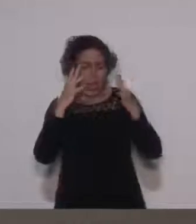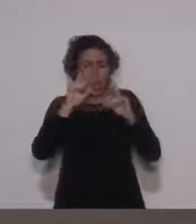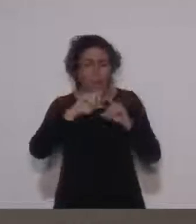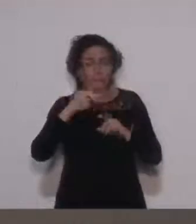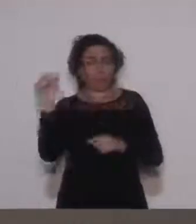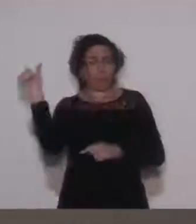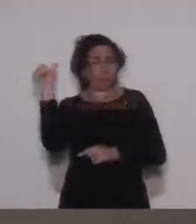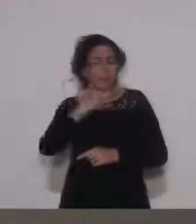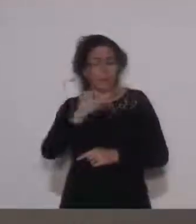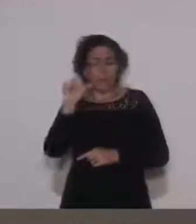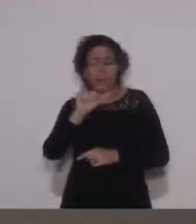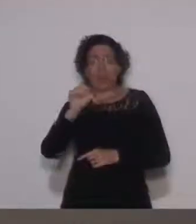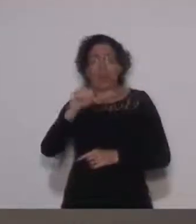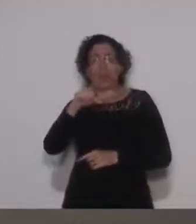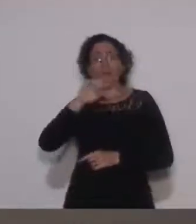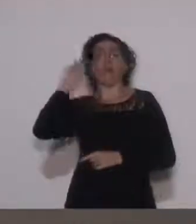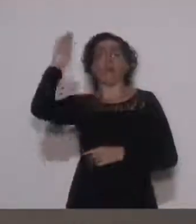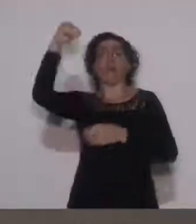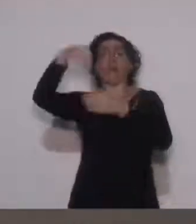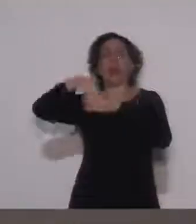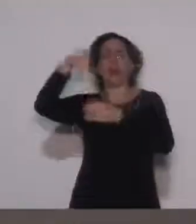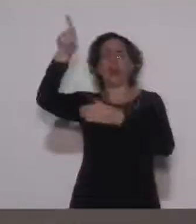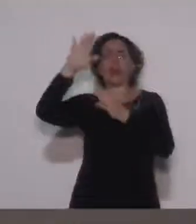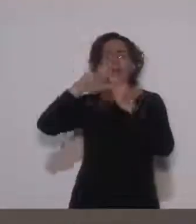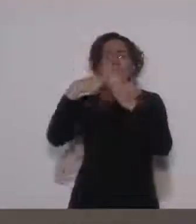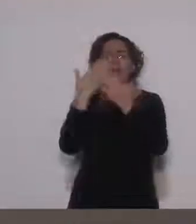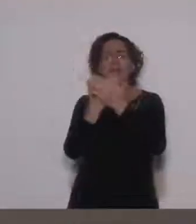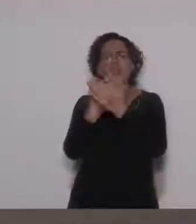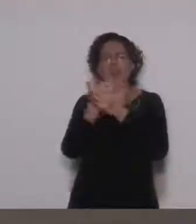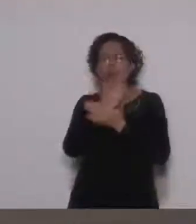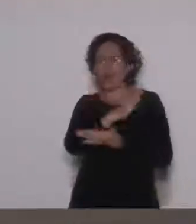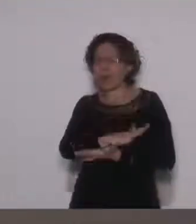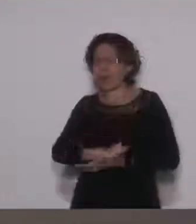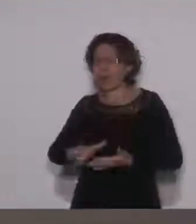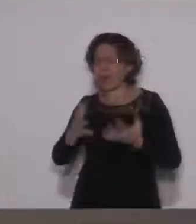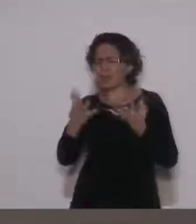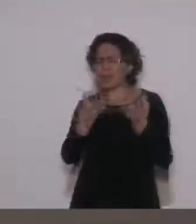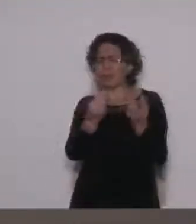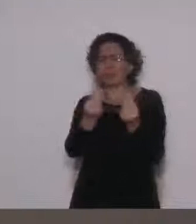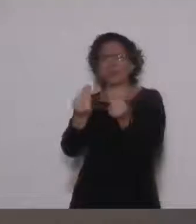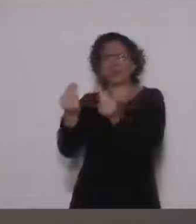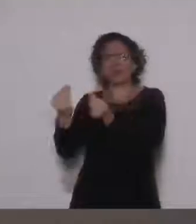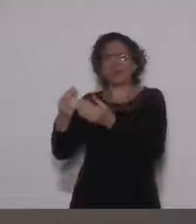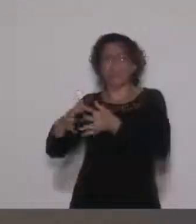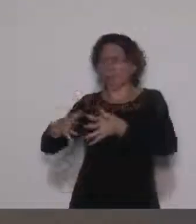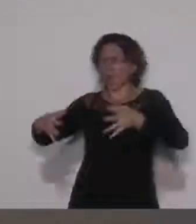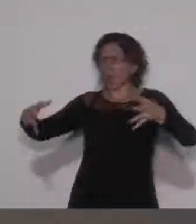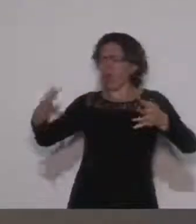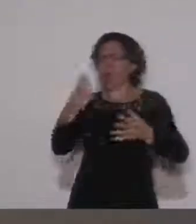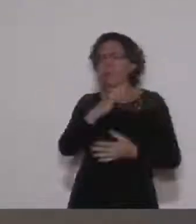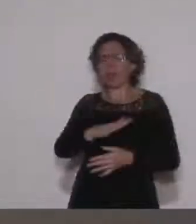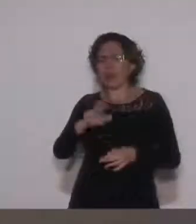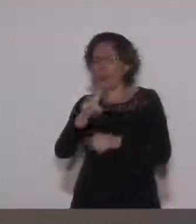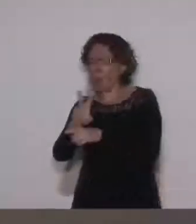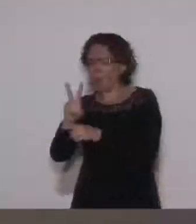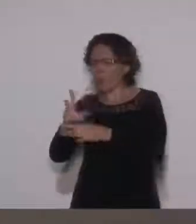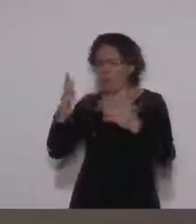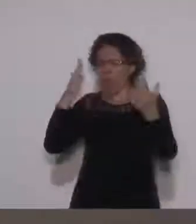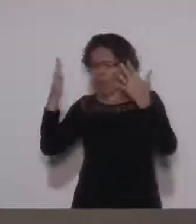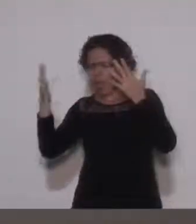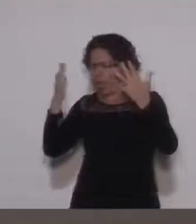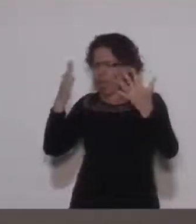imagina vocês, que estão diariamente cuidando de uma quantidade grande de crianças. Então,